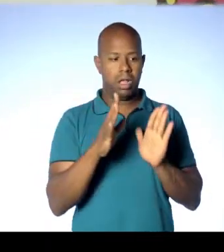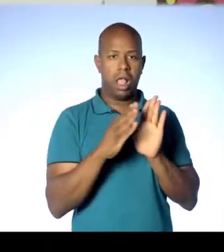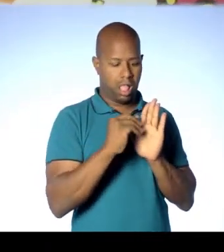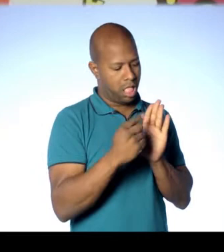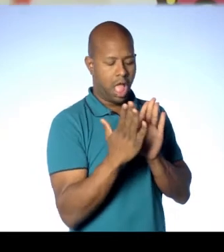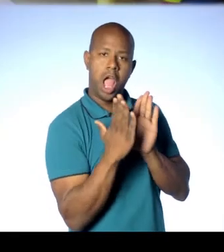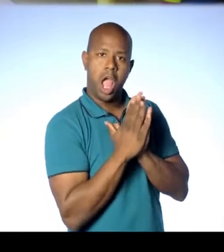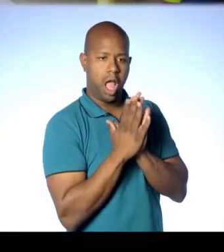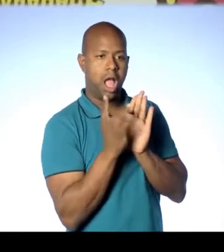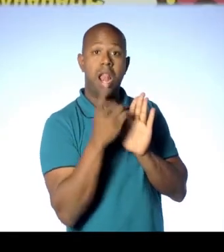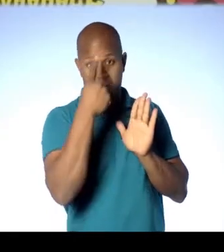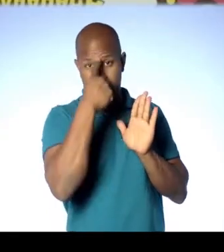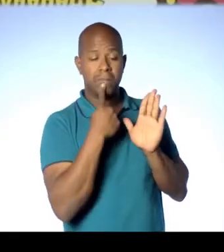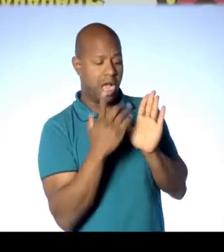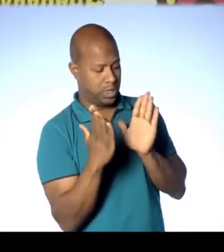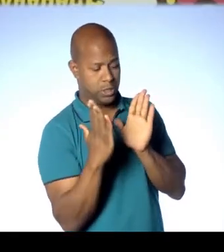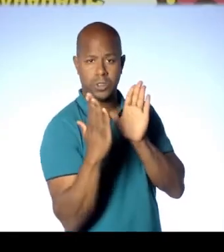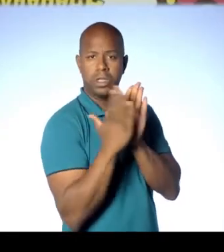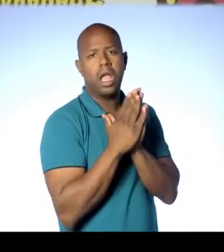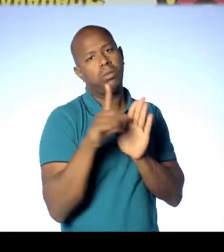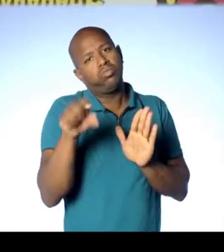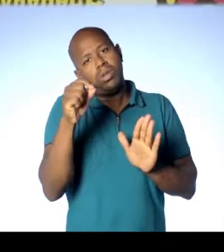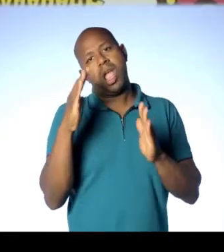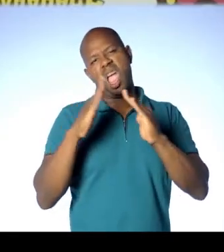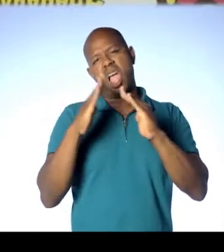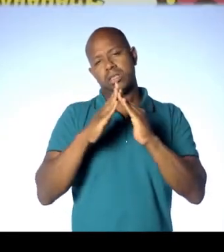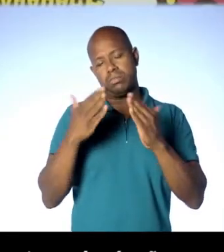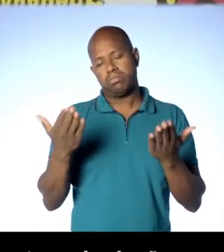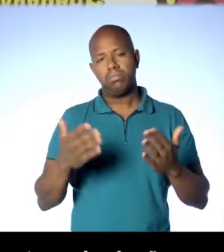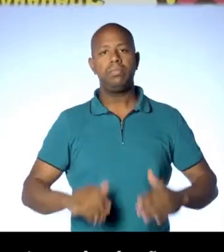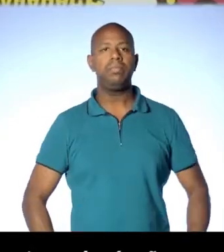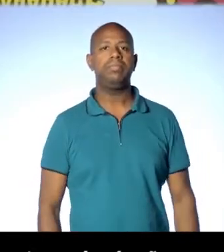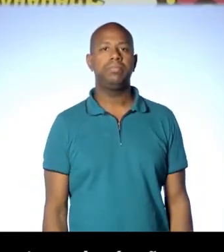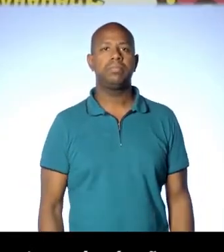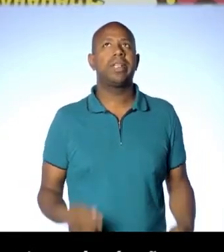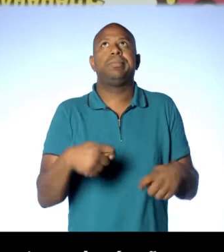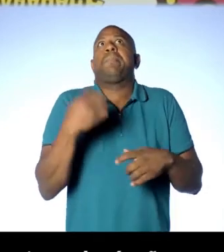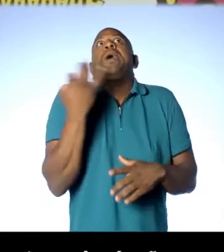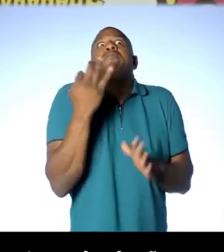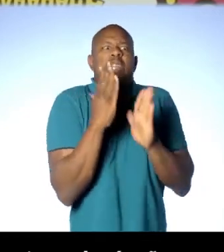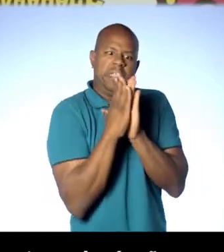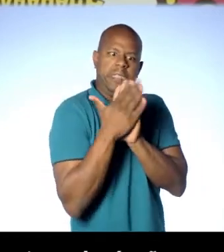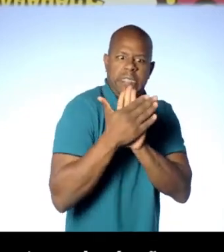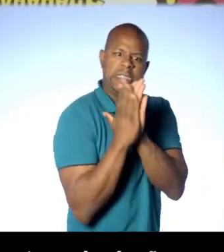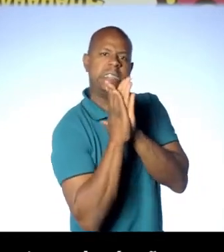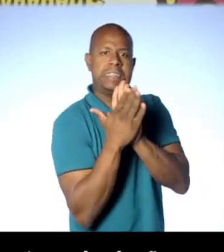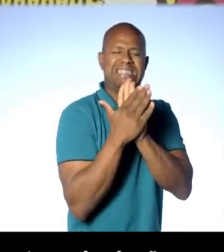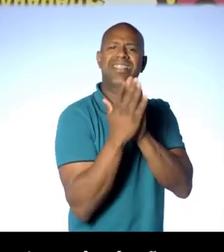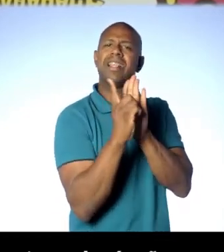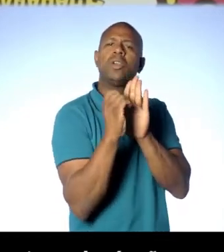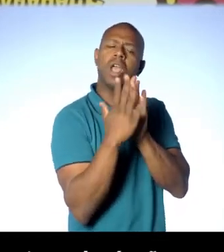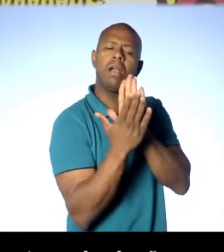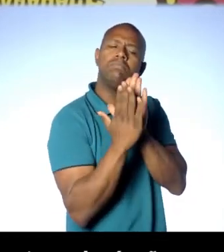agora vamos colar as nossas imagens. E eu escolhi a casinha como exemplo. Não precisa estar perfeito, é só garantir que cada